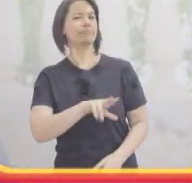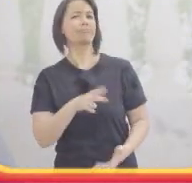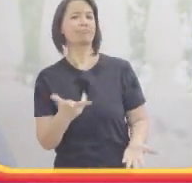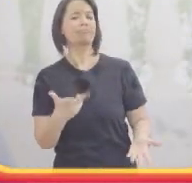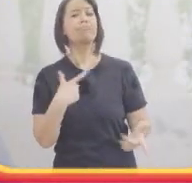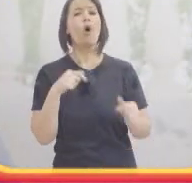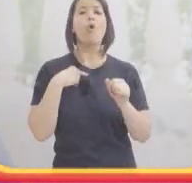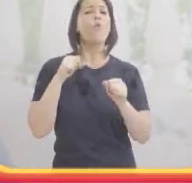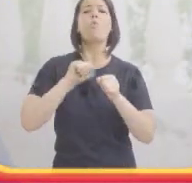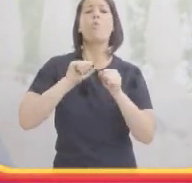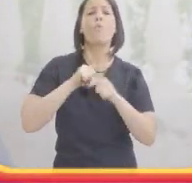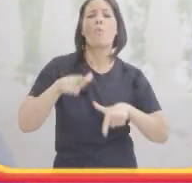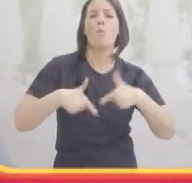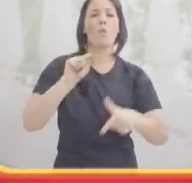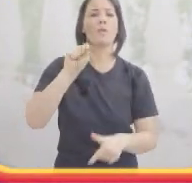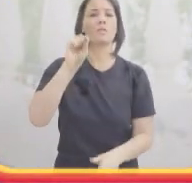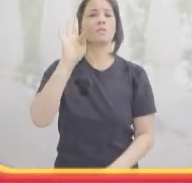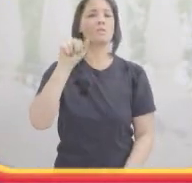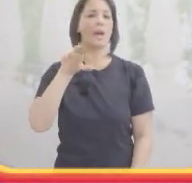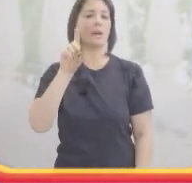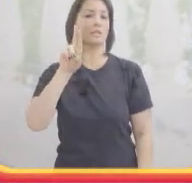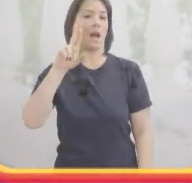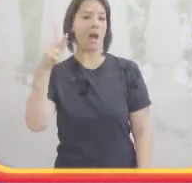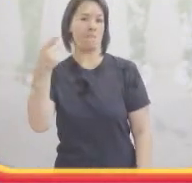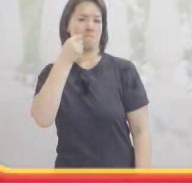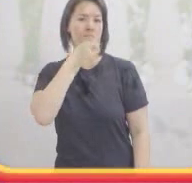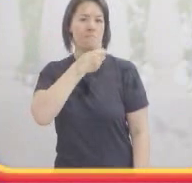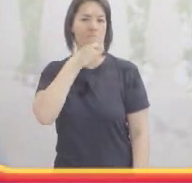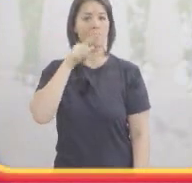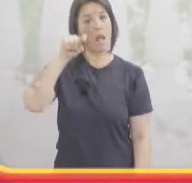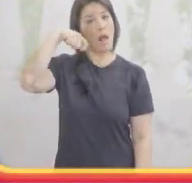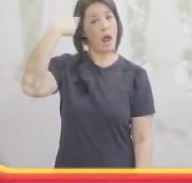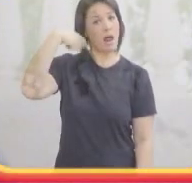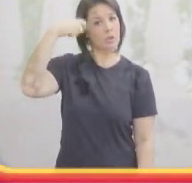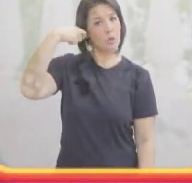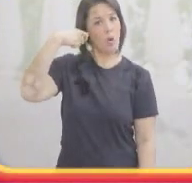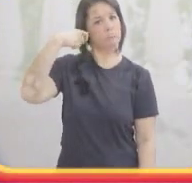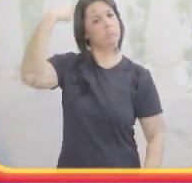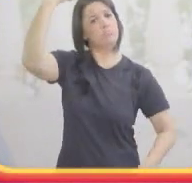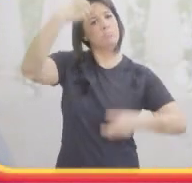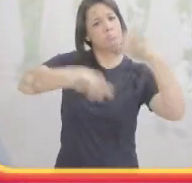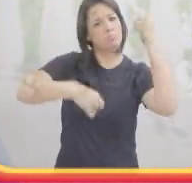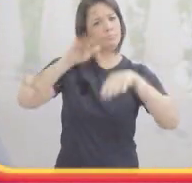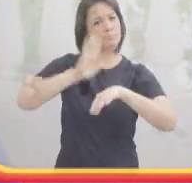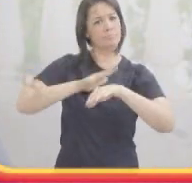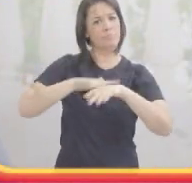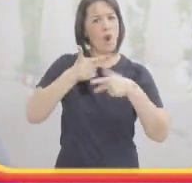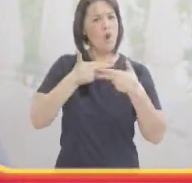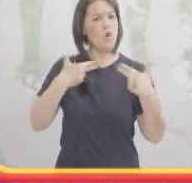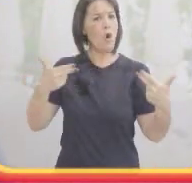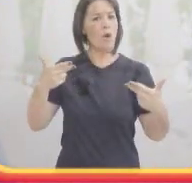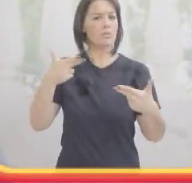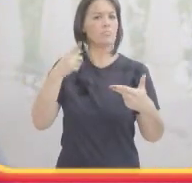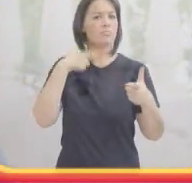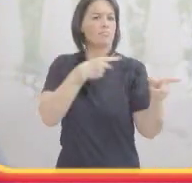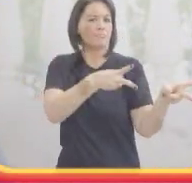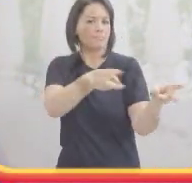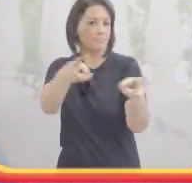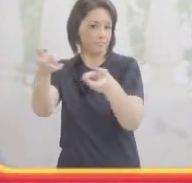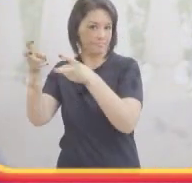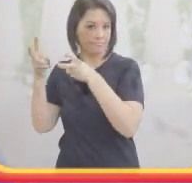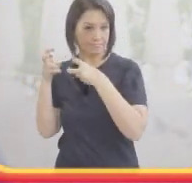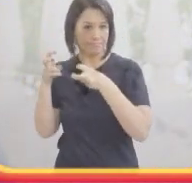comédia. E eu falo sinceramente que não, assim, eu faço stand-up, né, e o stand-up